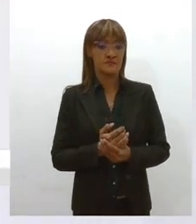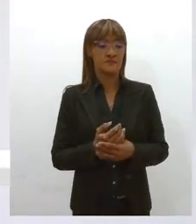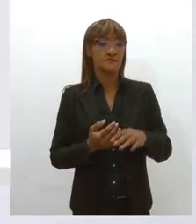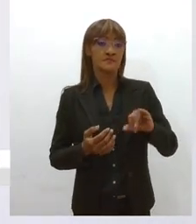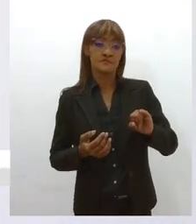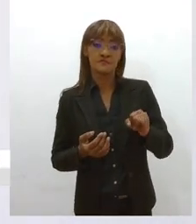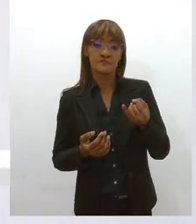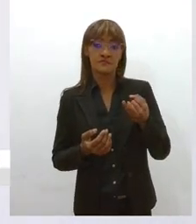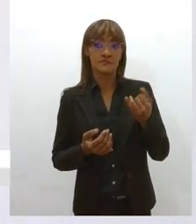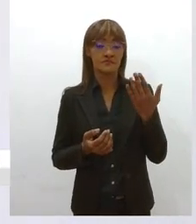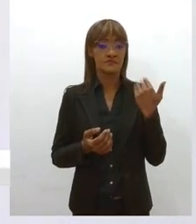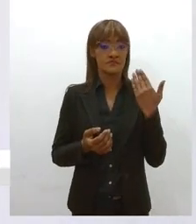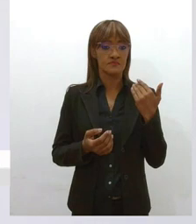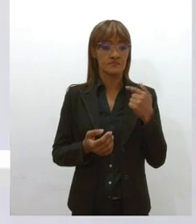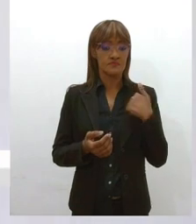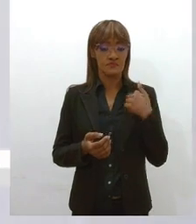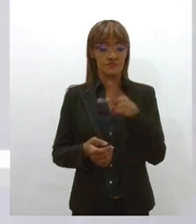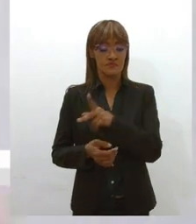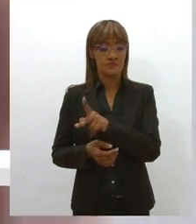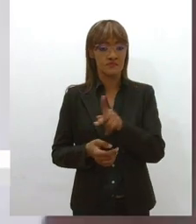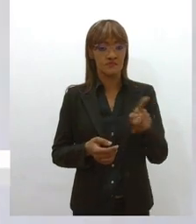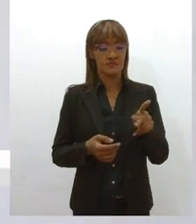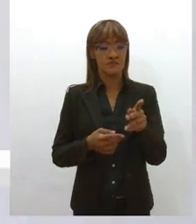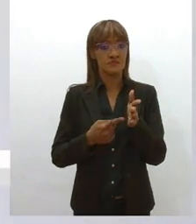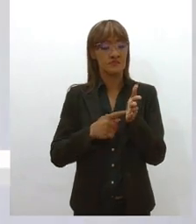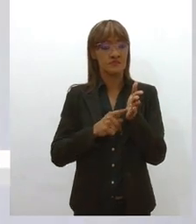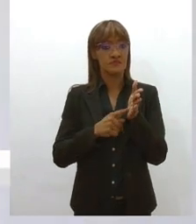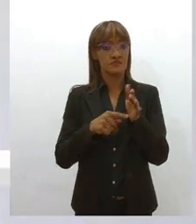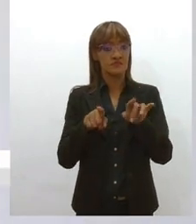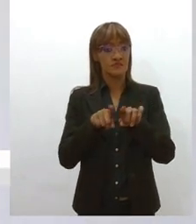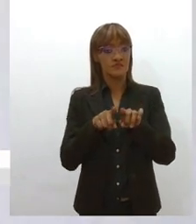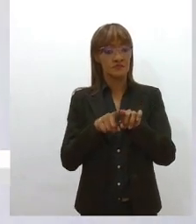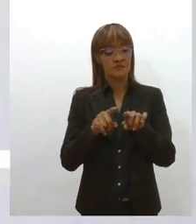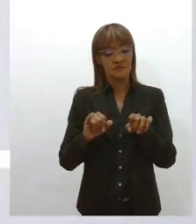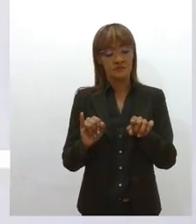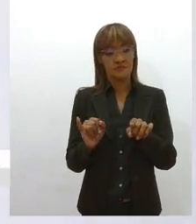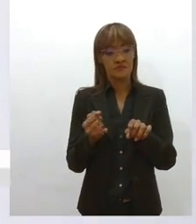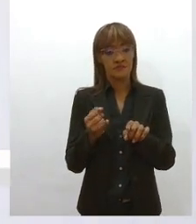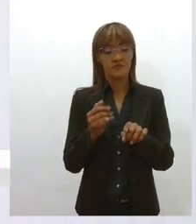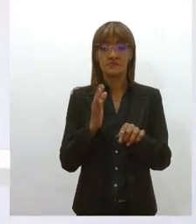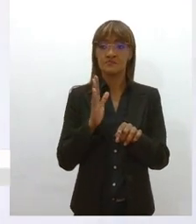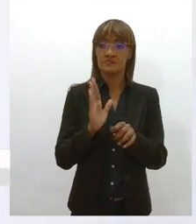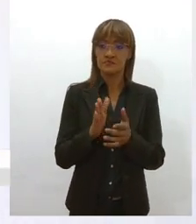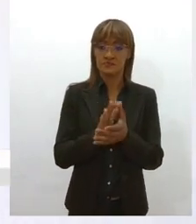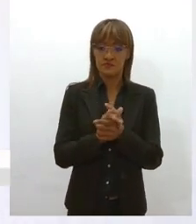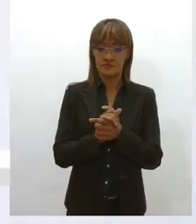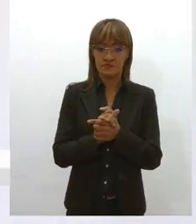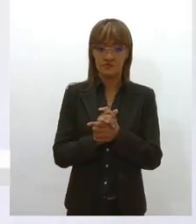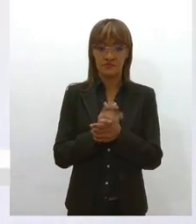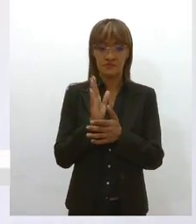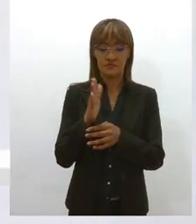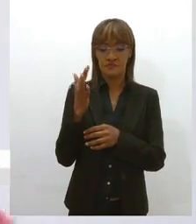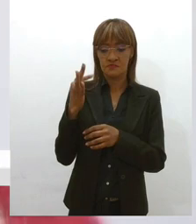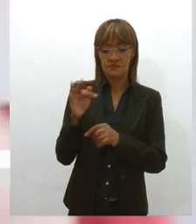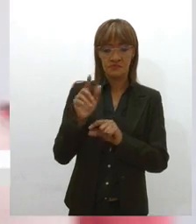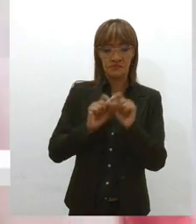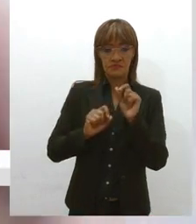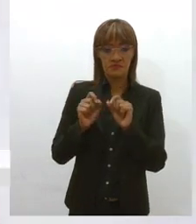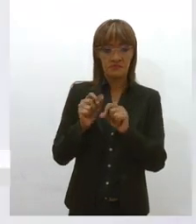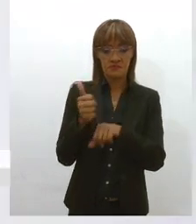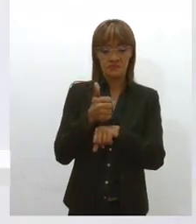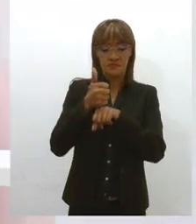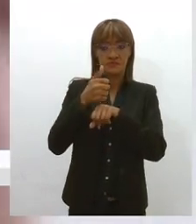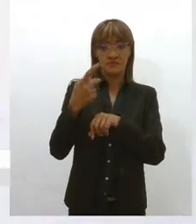época eu estava na presidência do sindicato, então eu aproveitei a convocação da Federação Nacional dos Assistentes Sociais, que